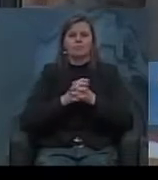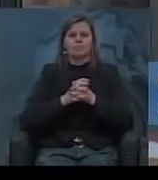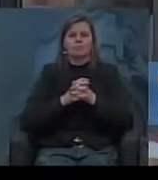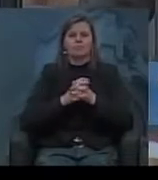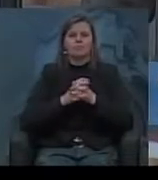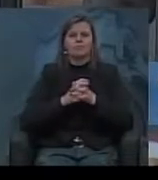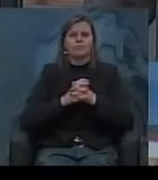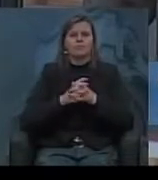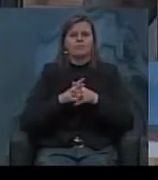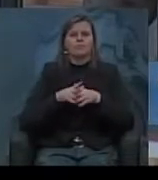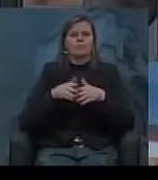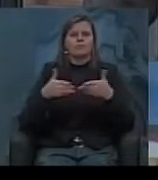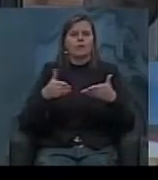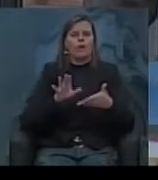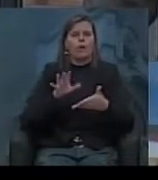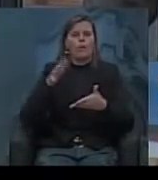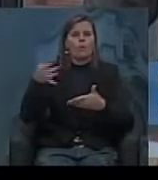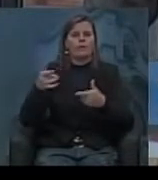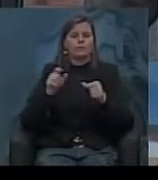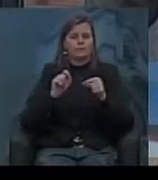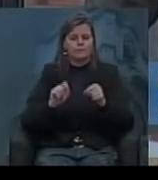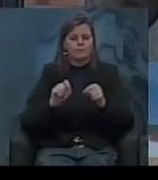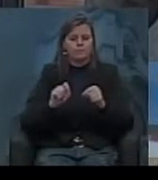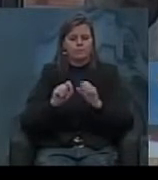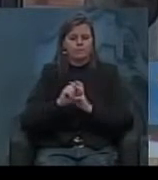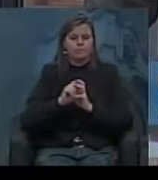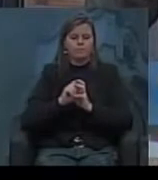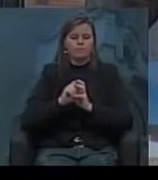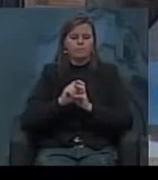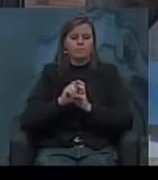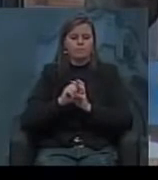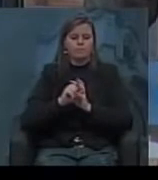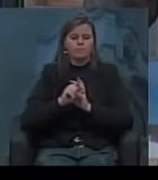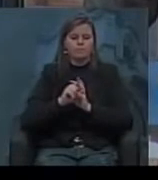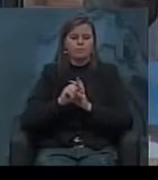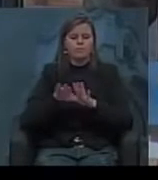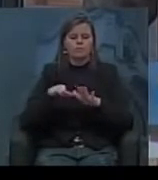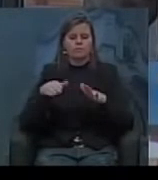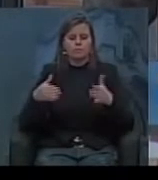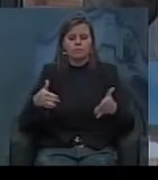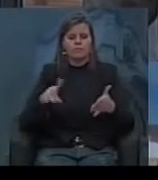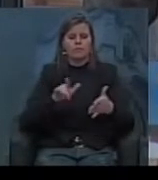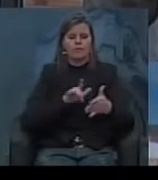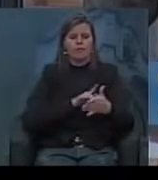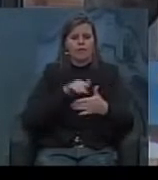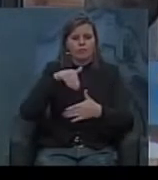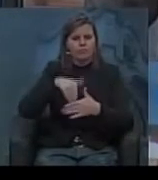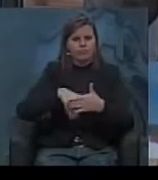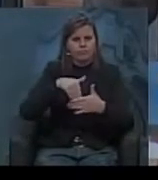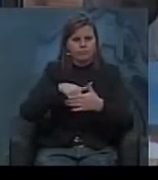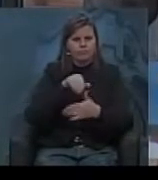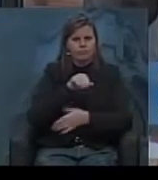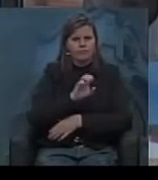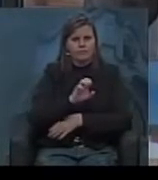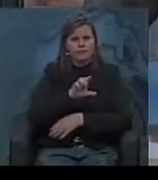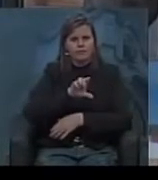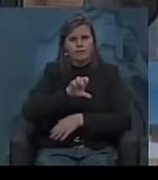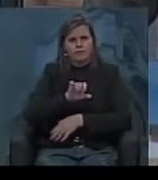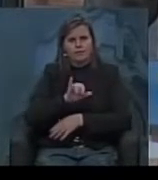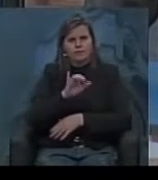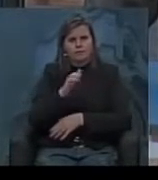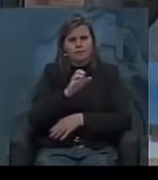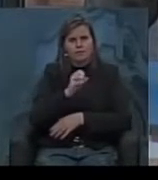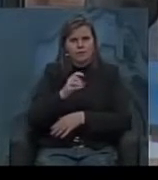Bom, então, o que acontece? Aí chega a questão das eleições. Novamente,